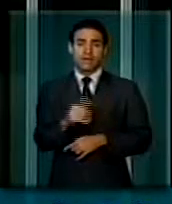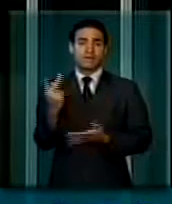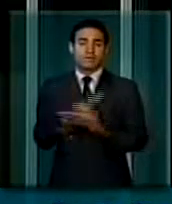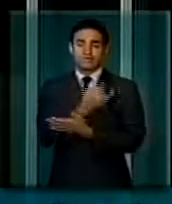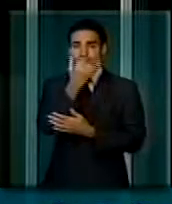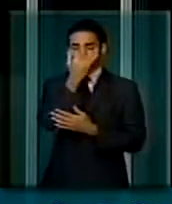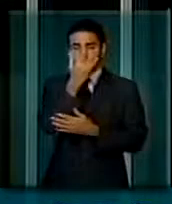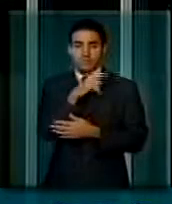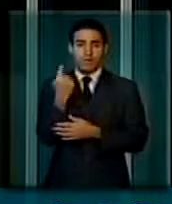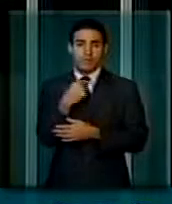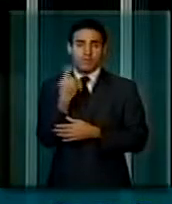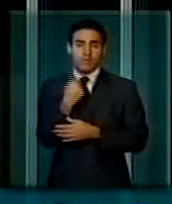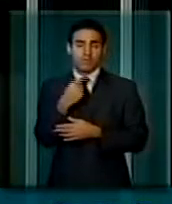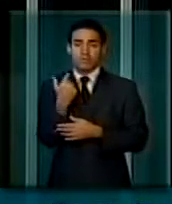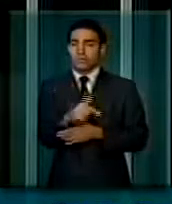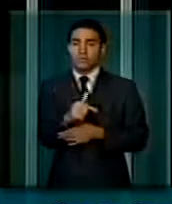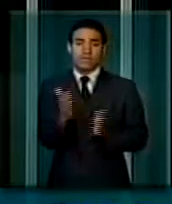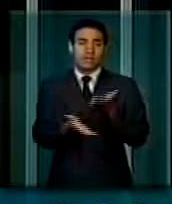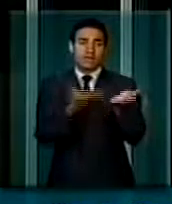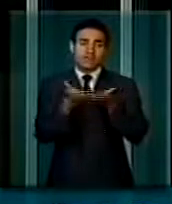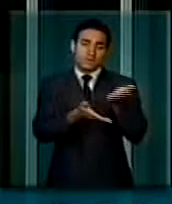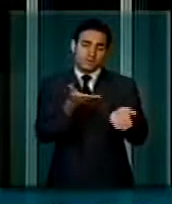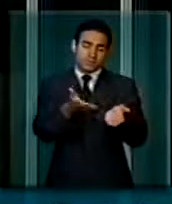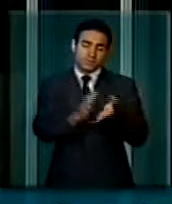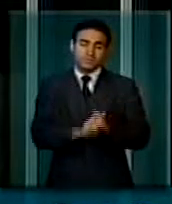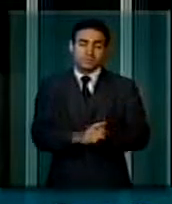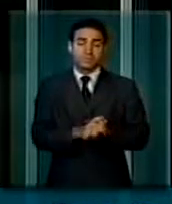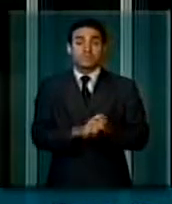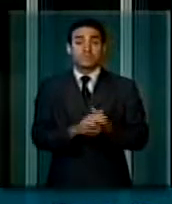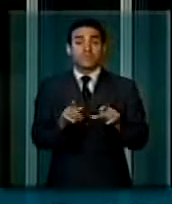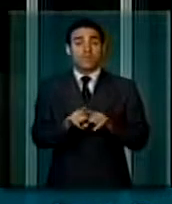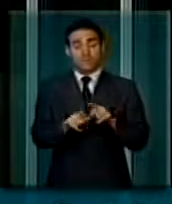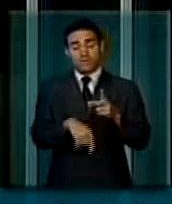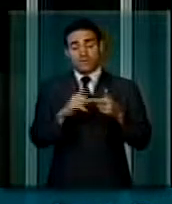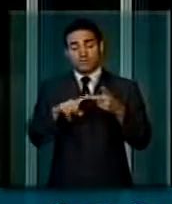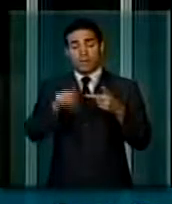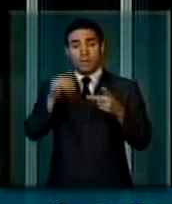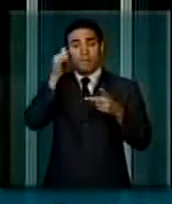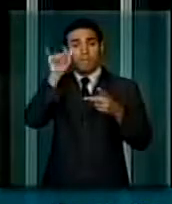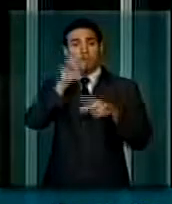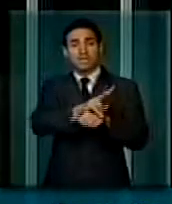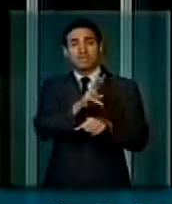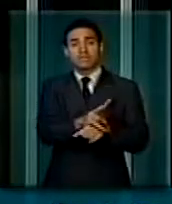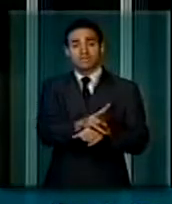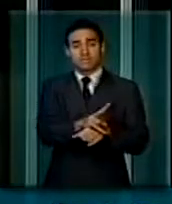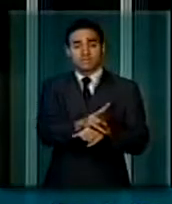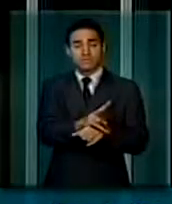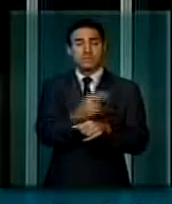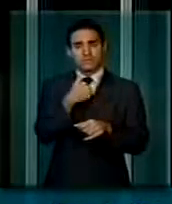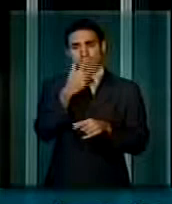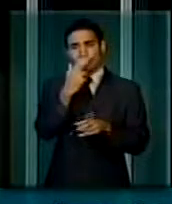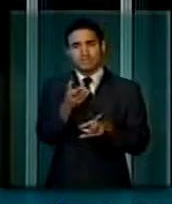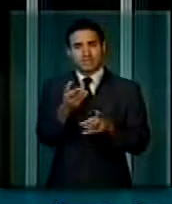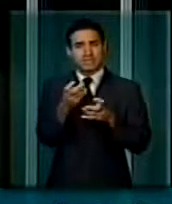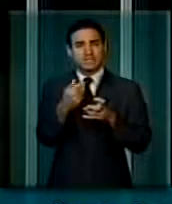outra experiência que eu percebi que estamos errado, senhor presidente, na prevenção. E assisti uma coisa notável, para mim, que